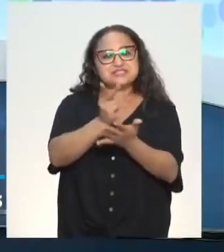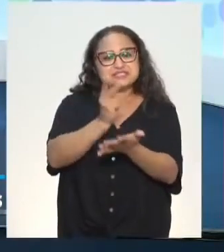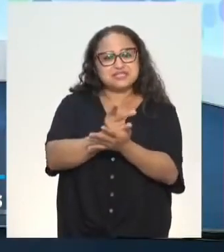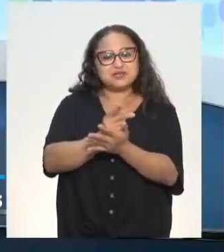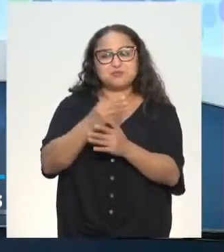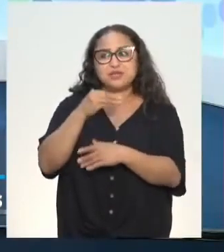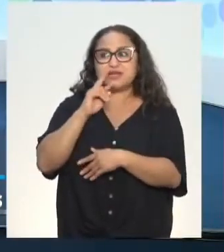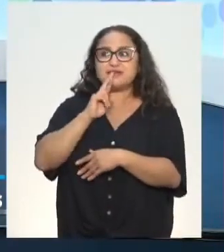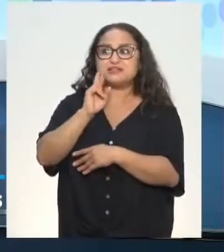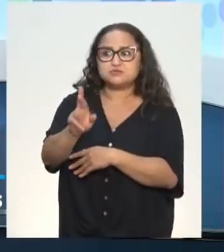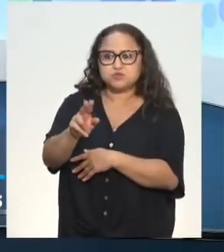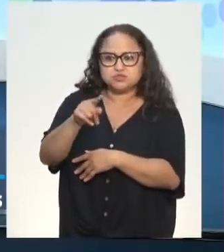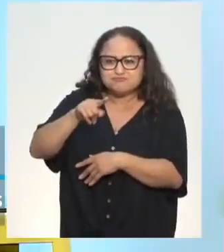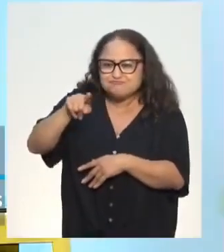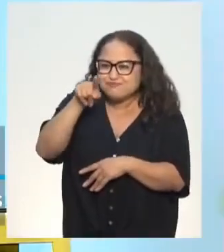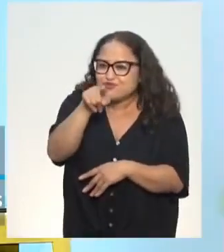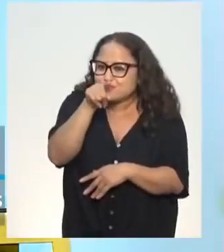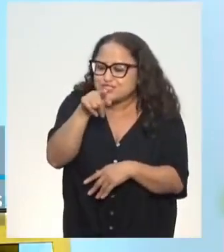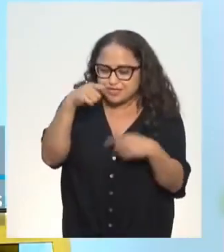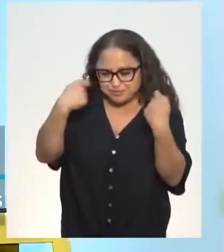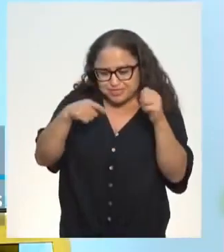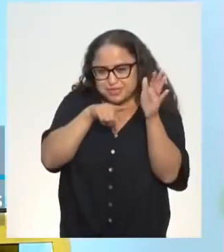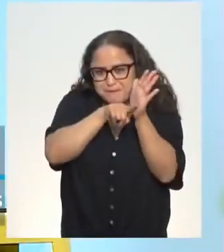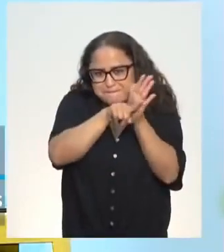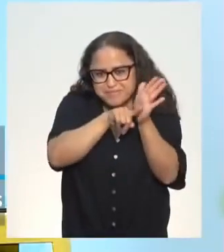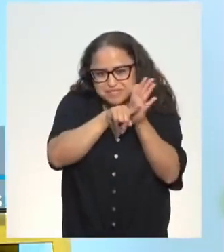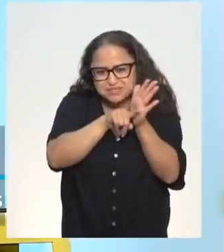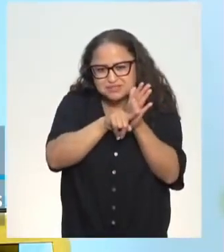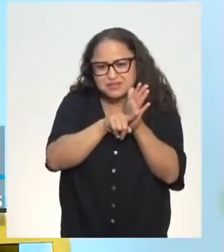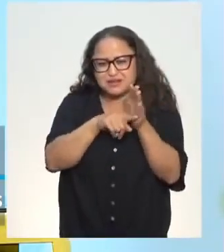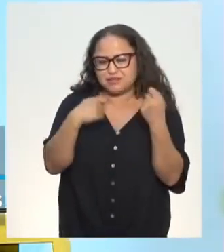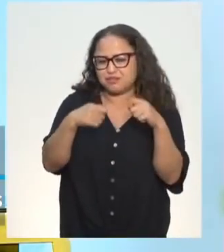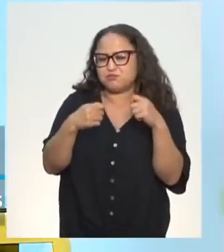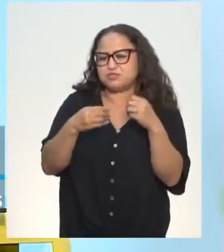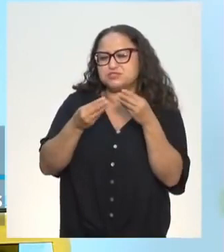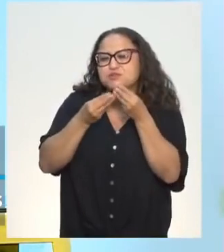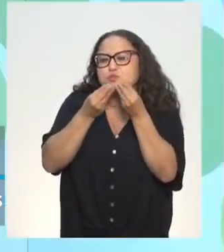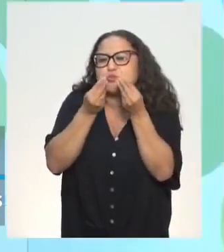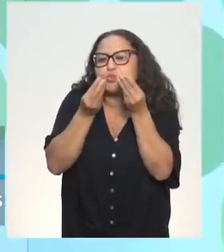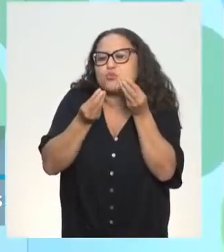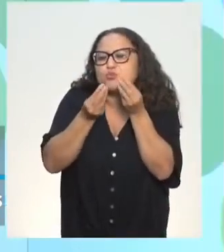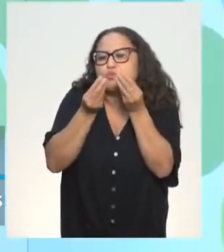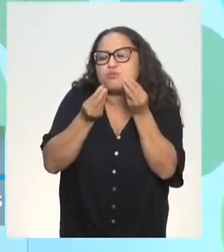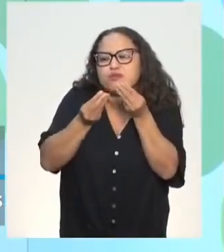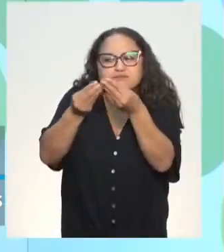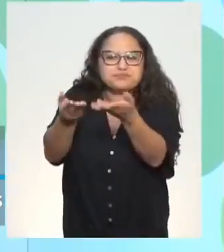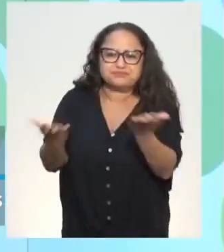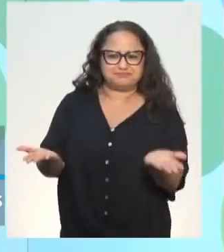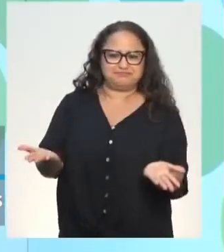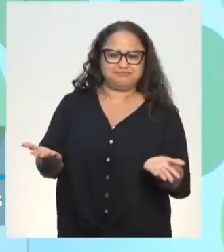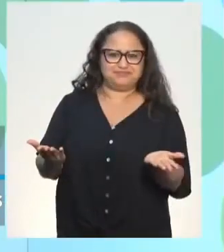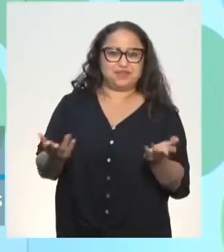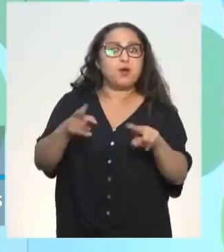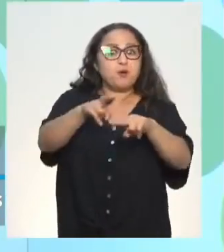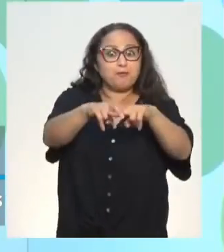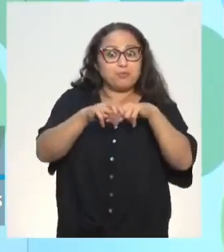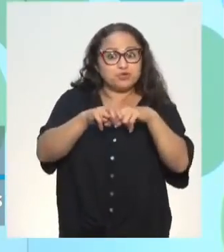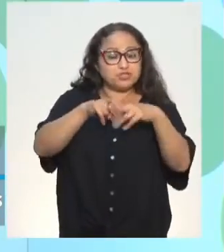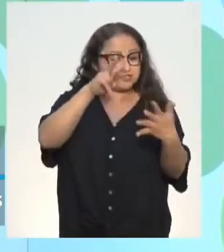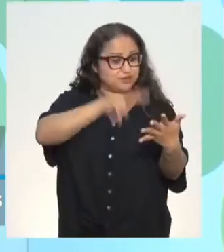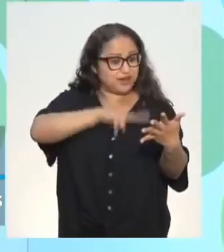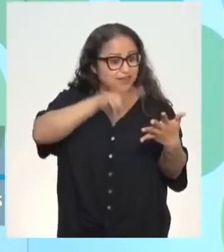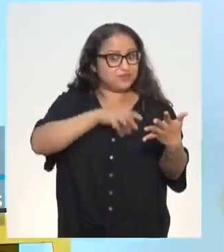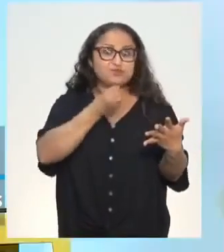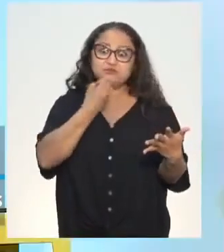porque aí o aluno precisa buscar, né? Pesquisar. pode dar assim tudo na sua boquinha. Para isso é a leitura, né? Você escreve e lê isso, né? Exato.